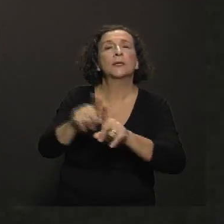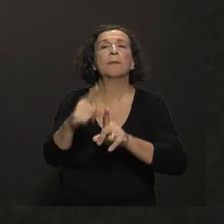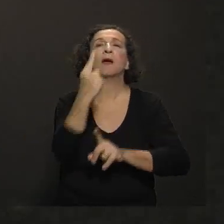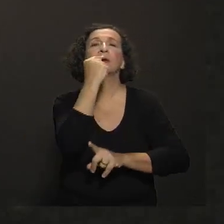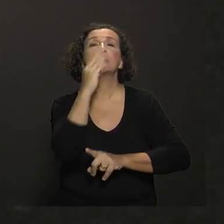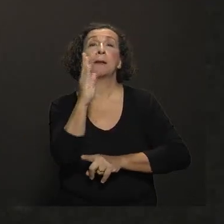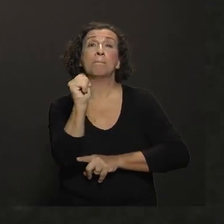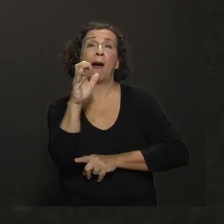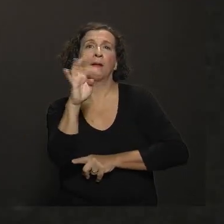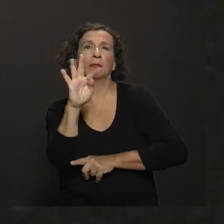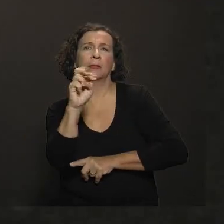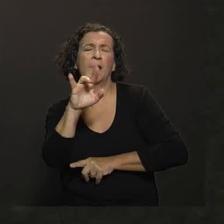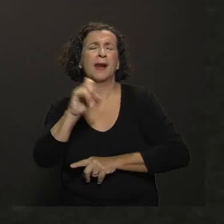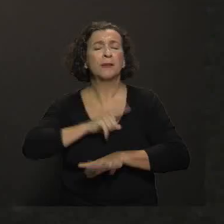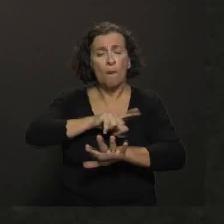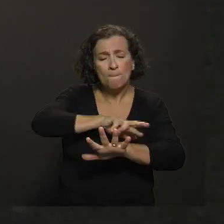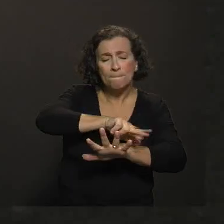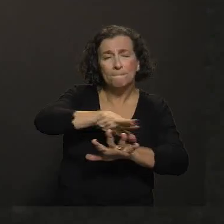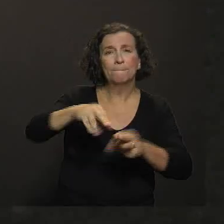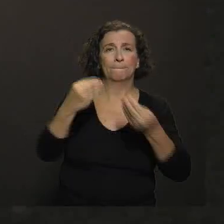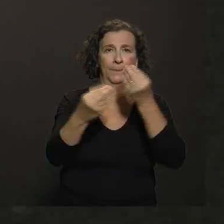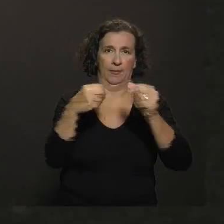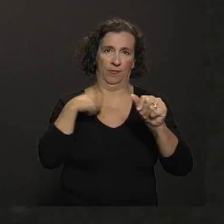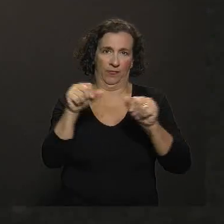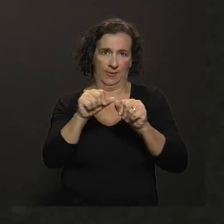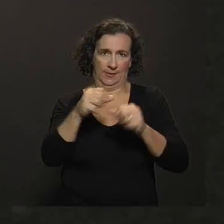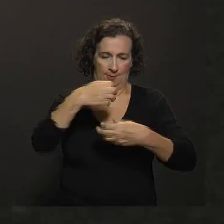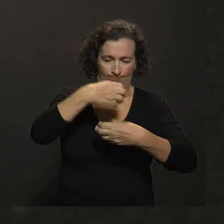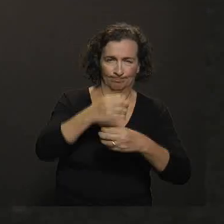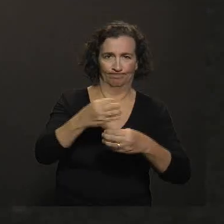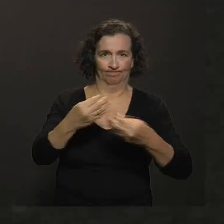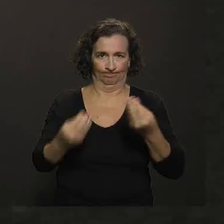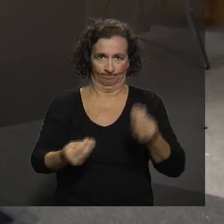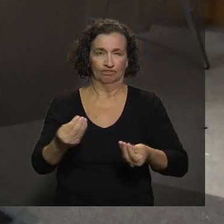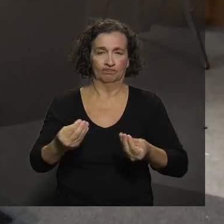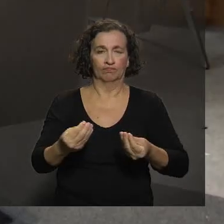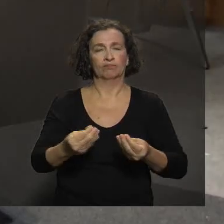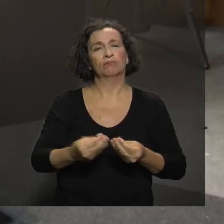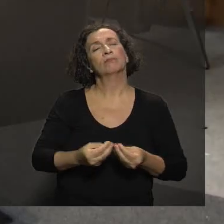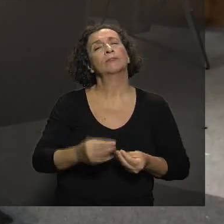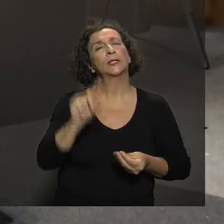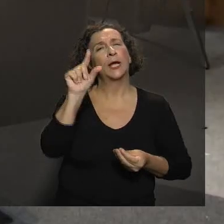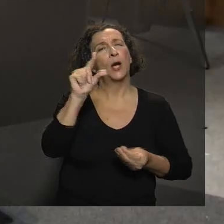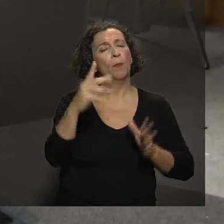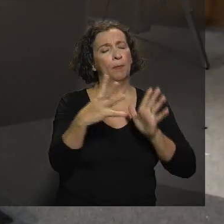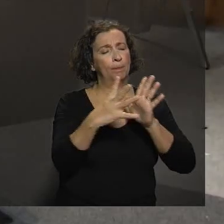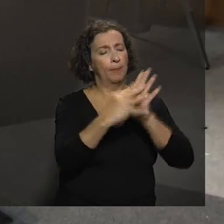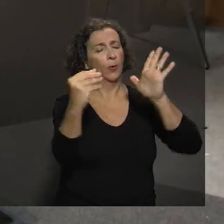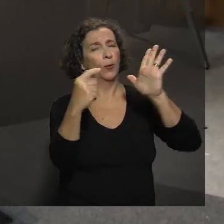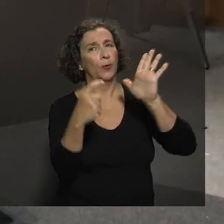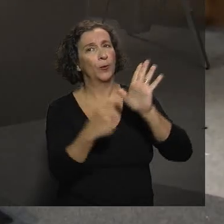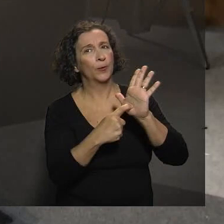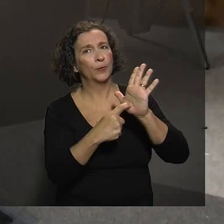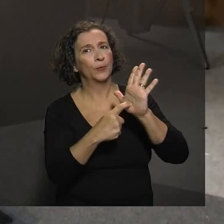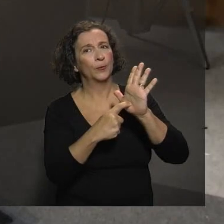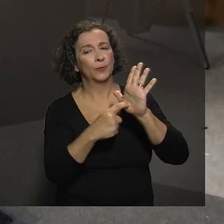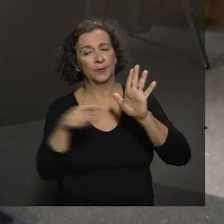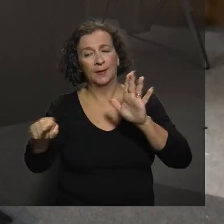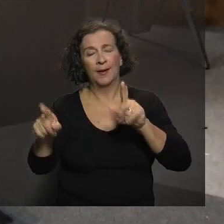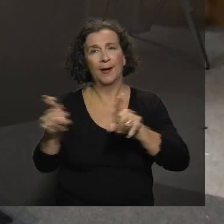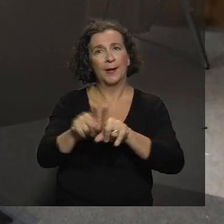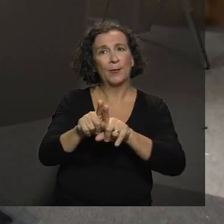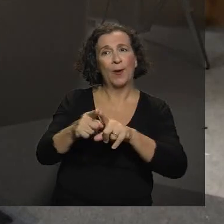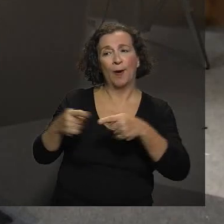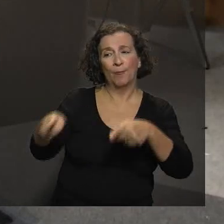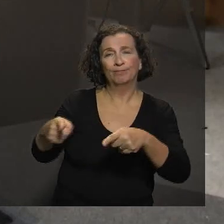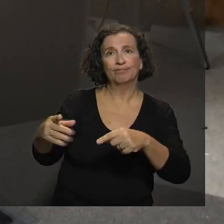bactéria, então tem diversas formas de produzir a vacina. É sempre um pouco o reflexo do agente que causa a doença, né? A vacina, é